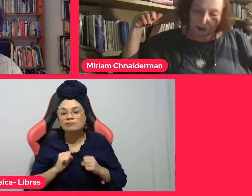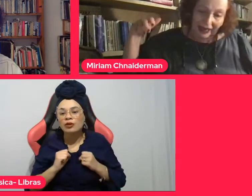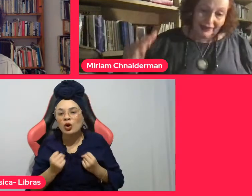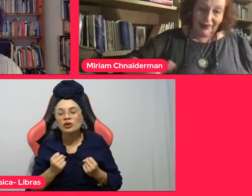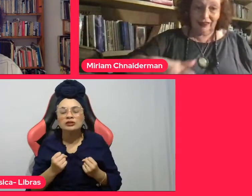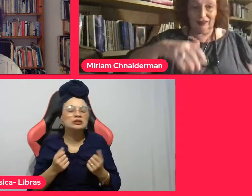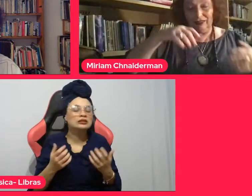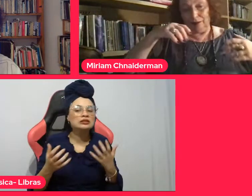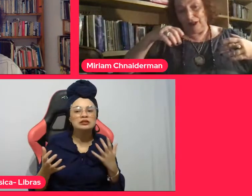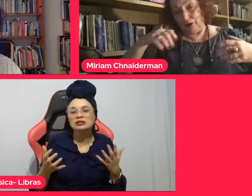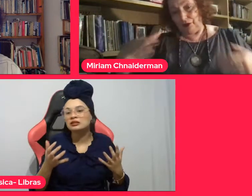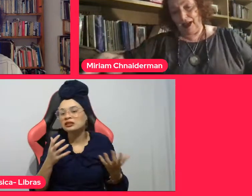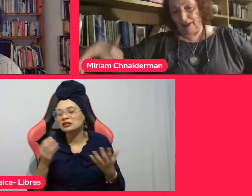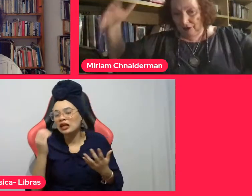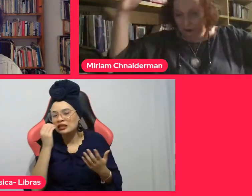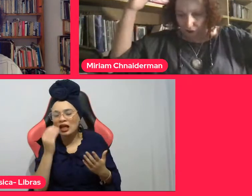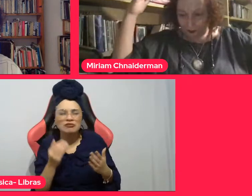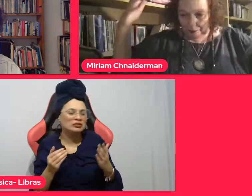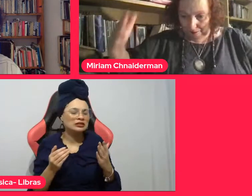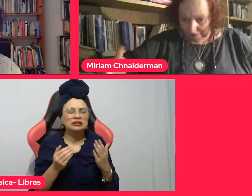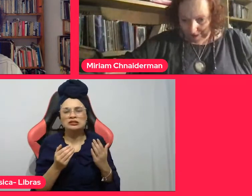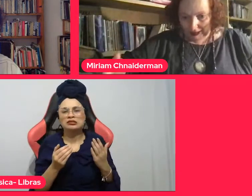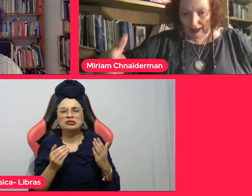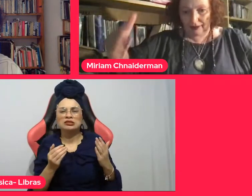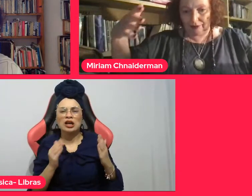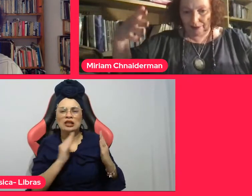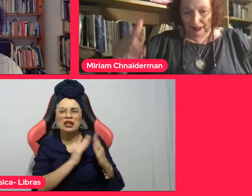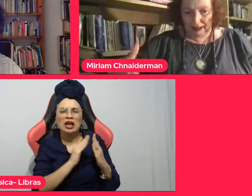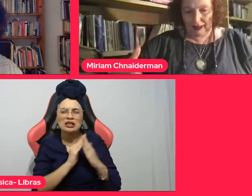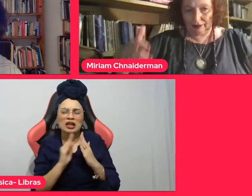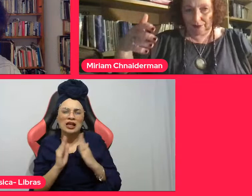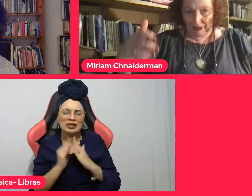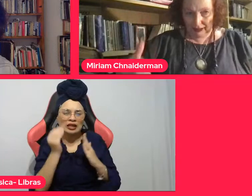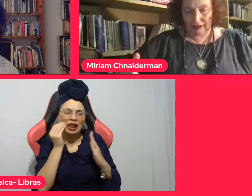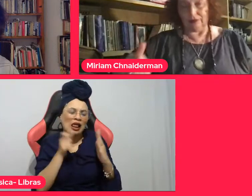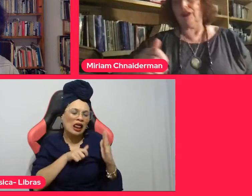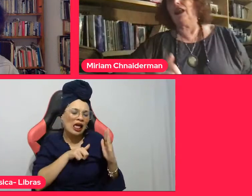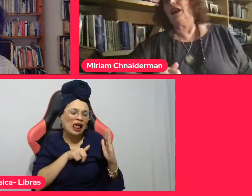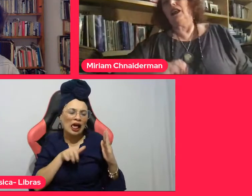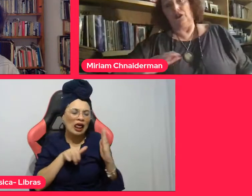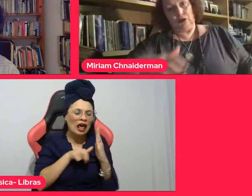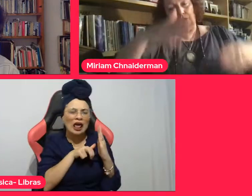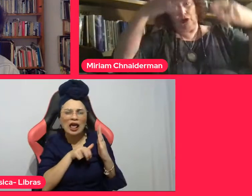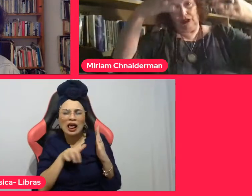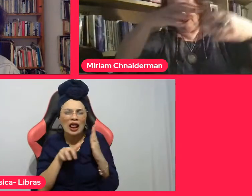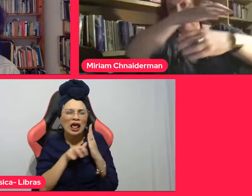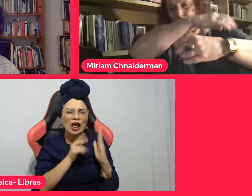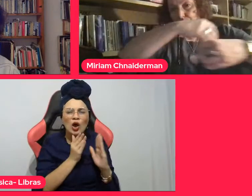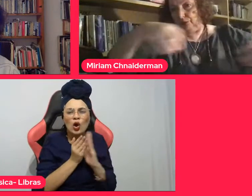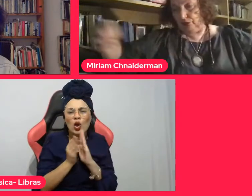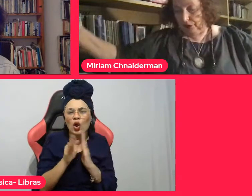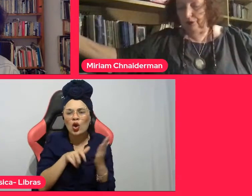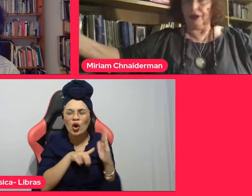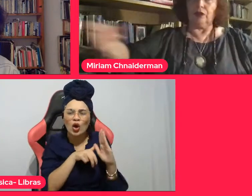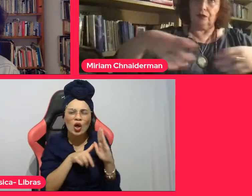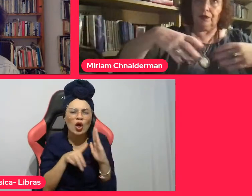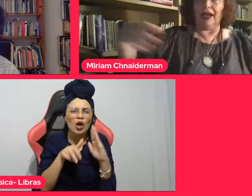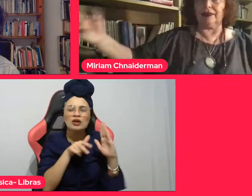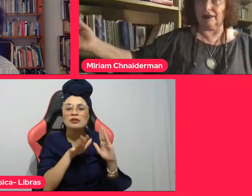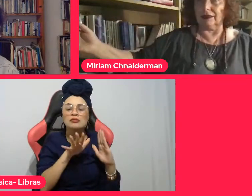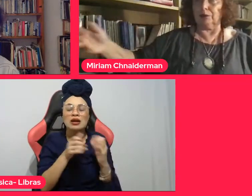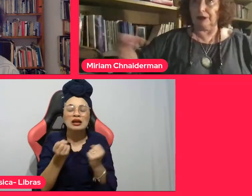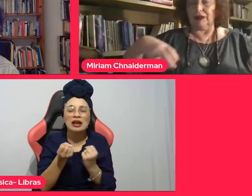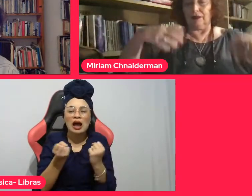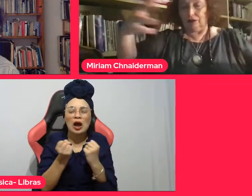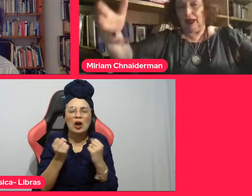nos buraquinhos, em umas ruelas, tudo parado, parado, parado, tudo corto, enfim, com